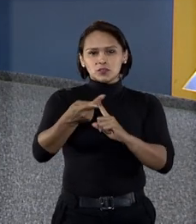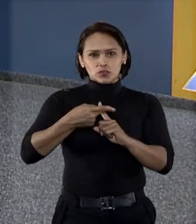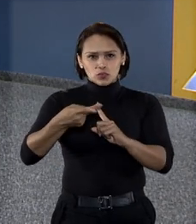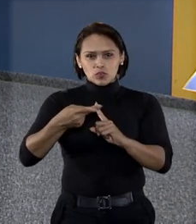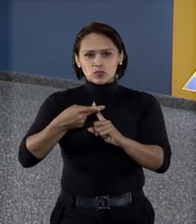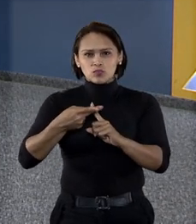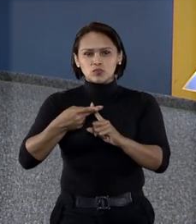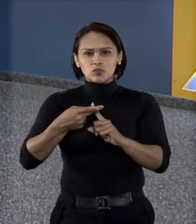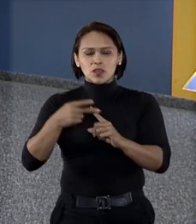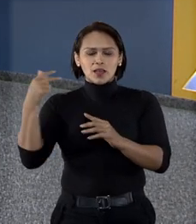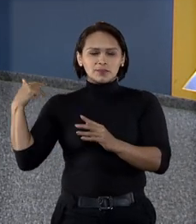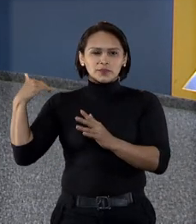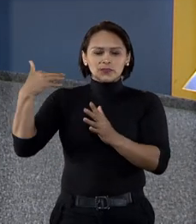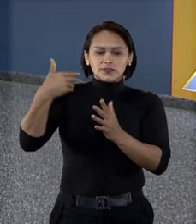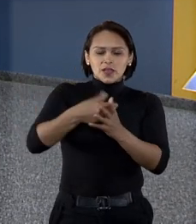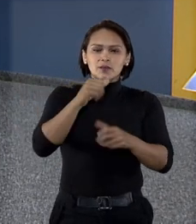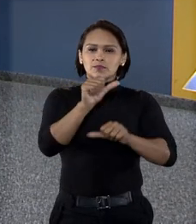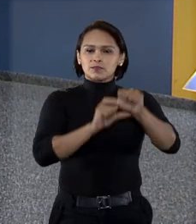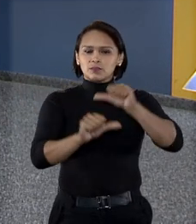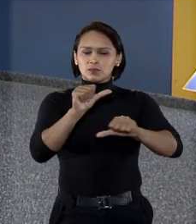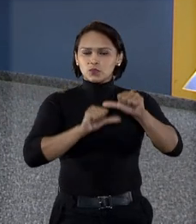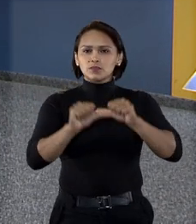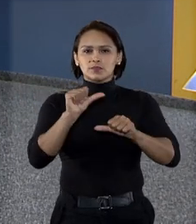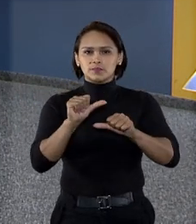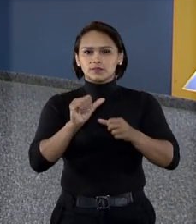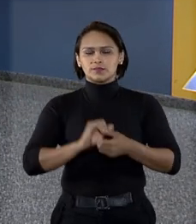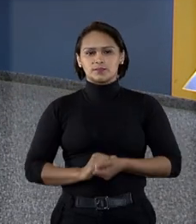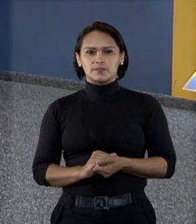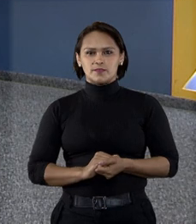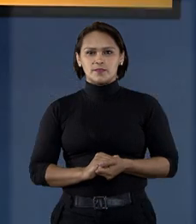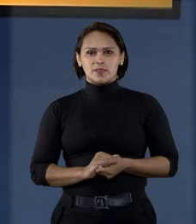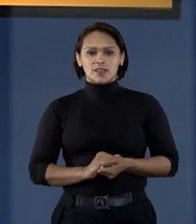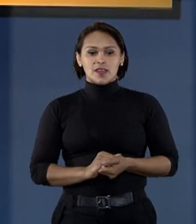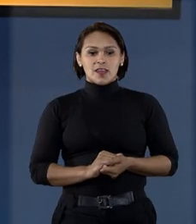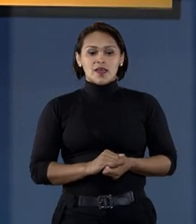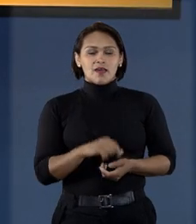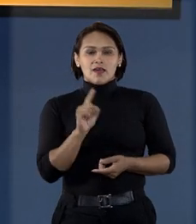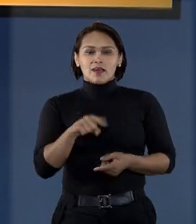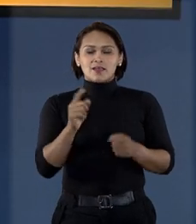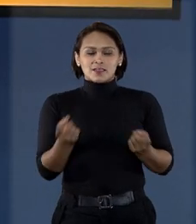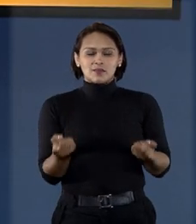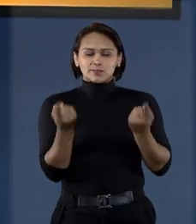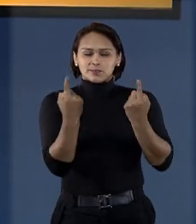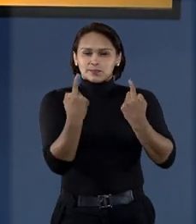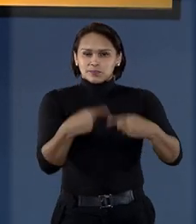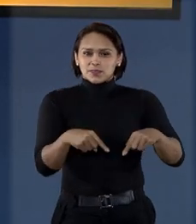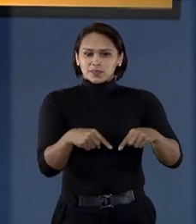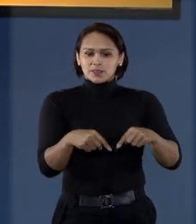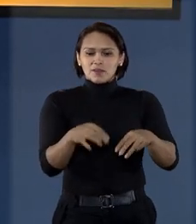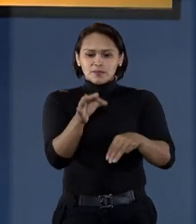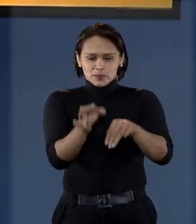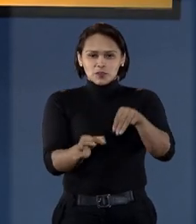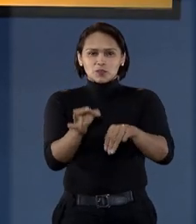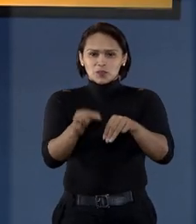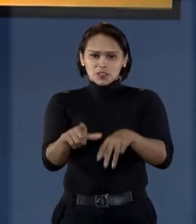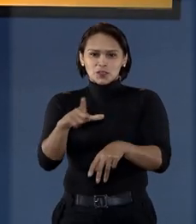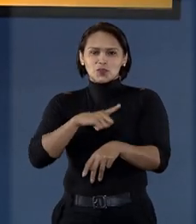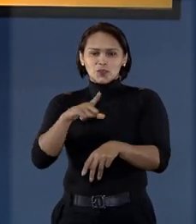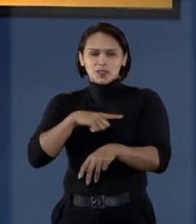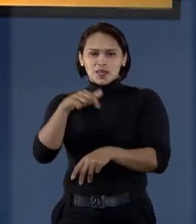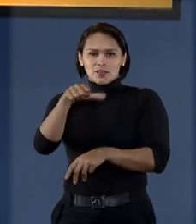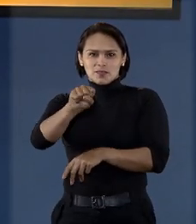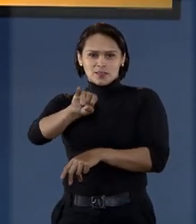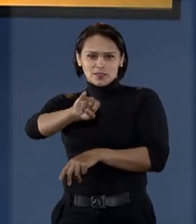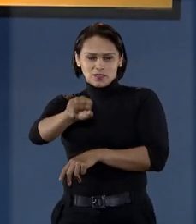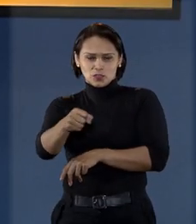de consumo que desde então se modificaram profundamente? Esse é um desafio que se impõe aos ministros